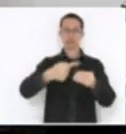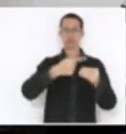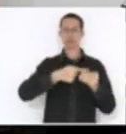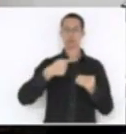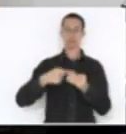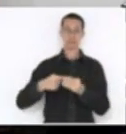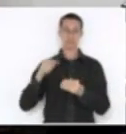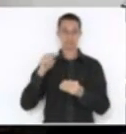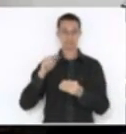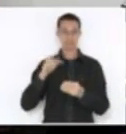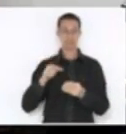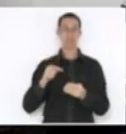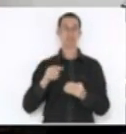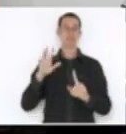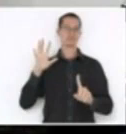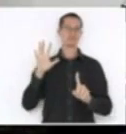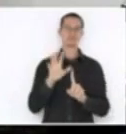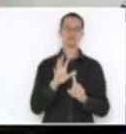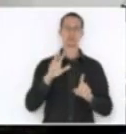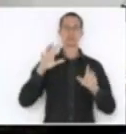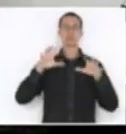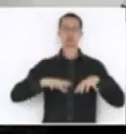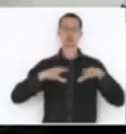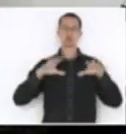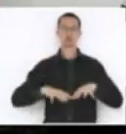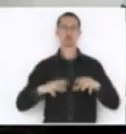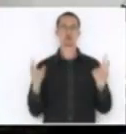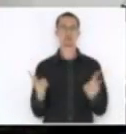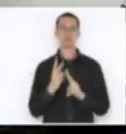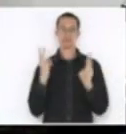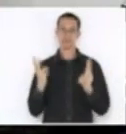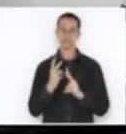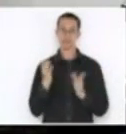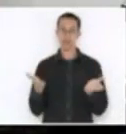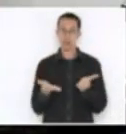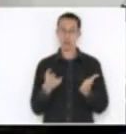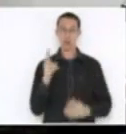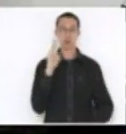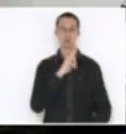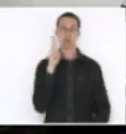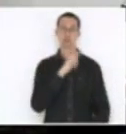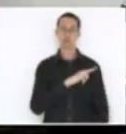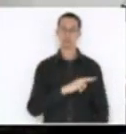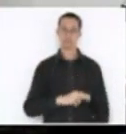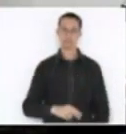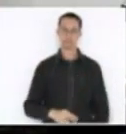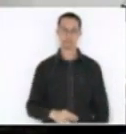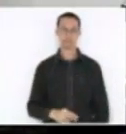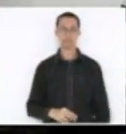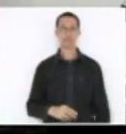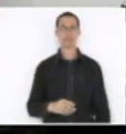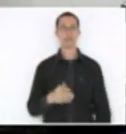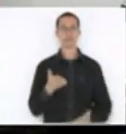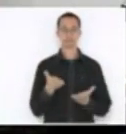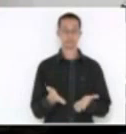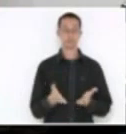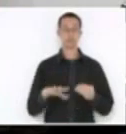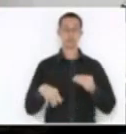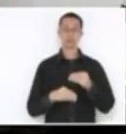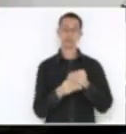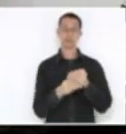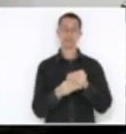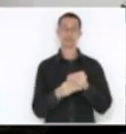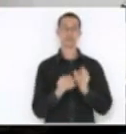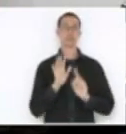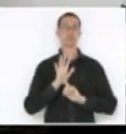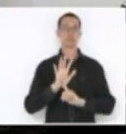foram atingidos e que estão em estado de emergência. Então, esta nossa emenda, que nós apresentamos na